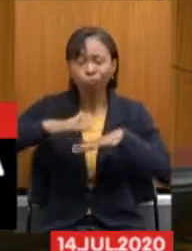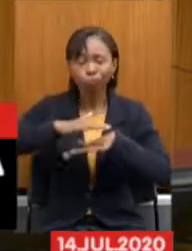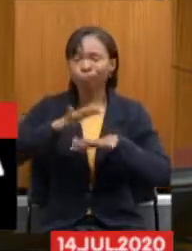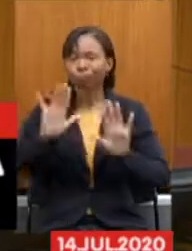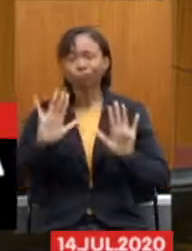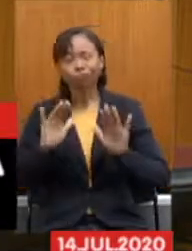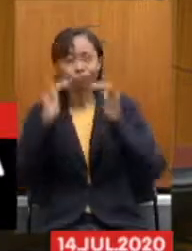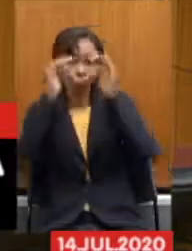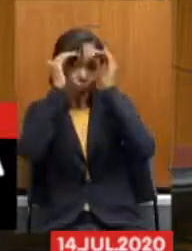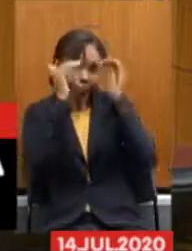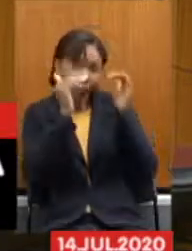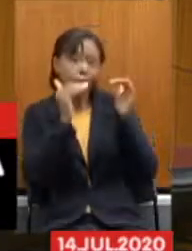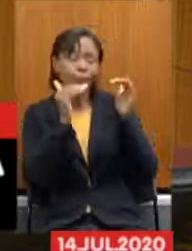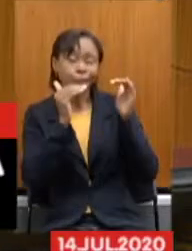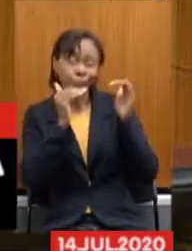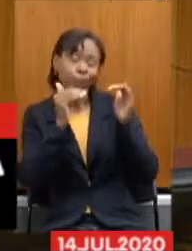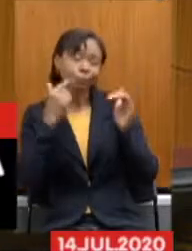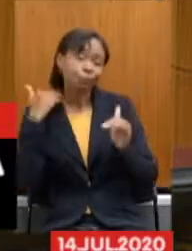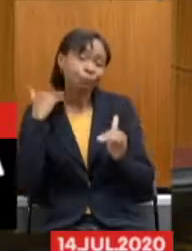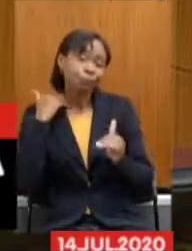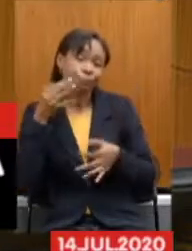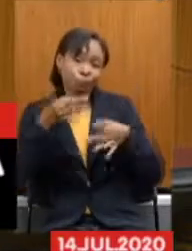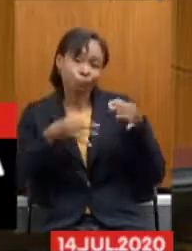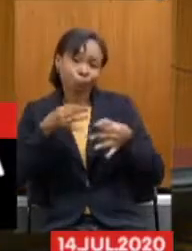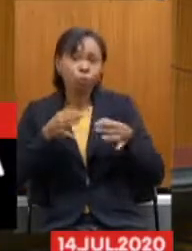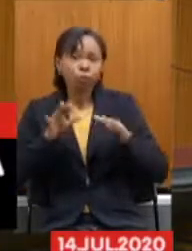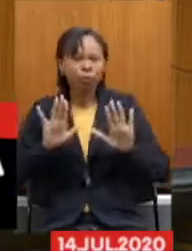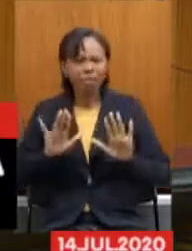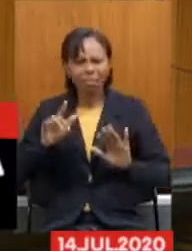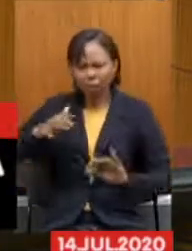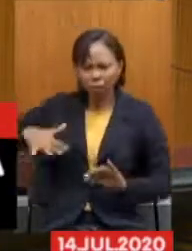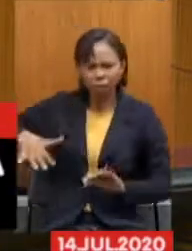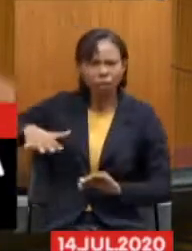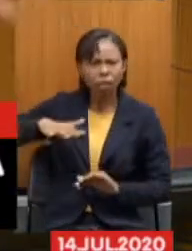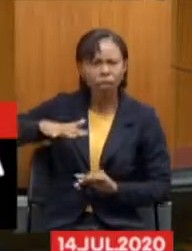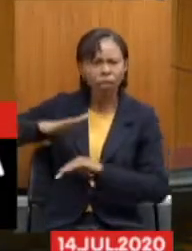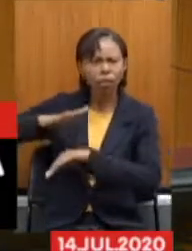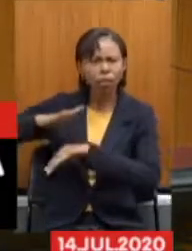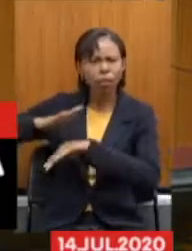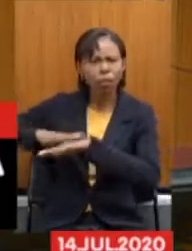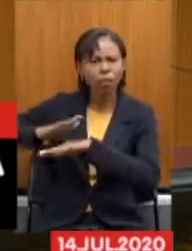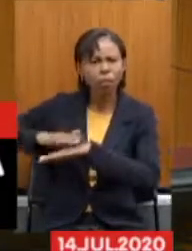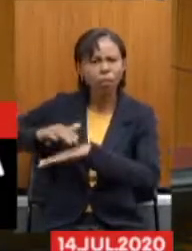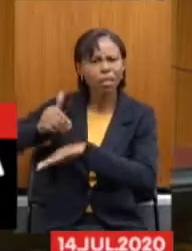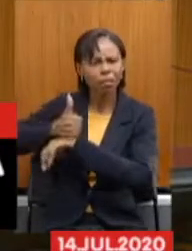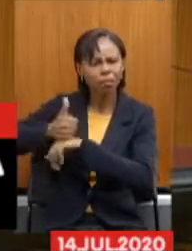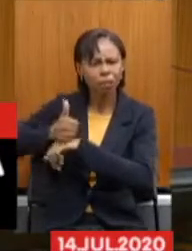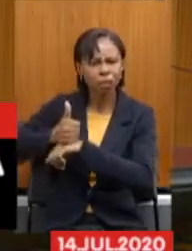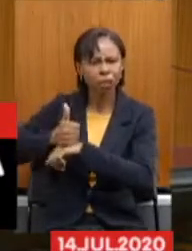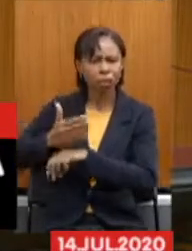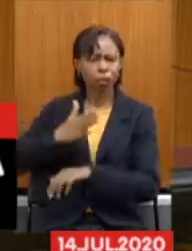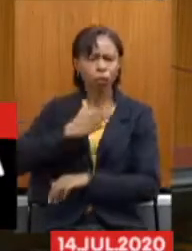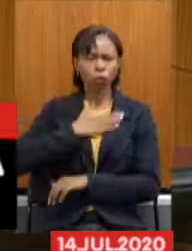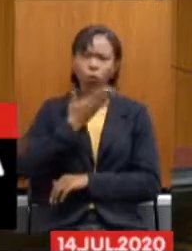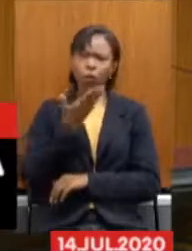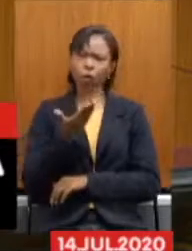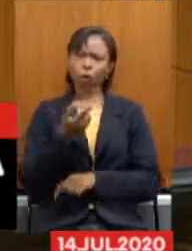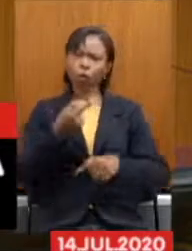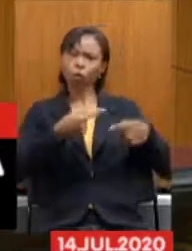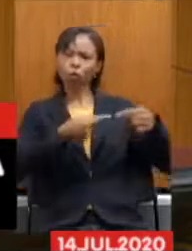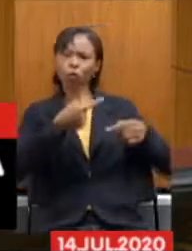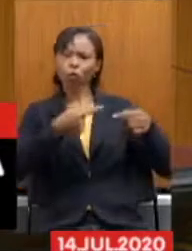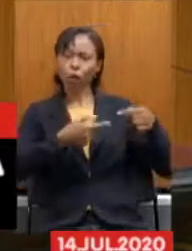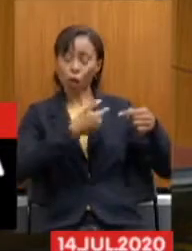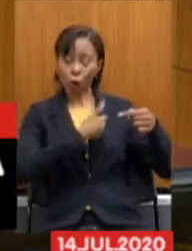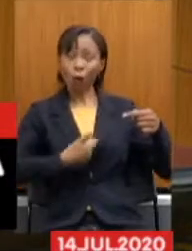Agora, esses mesmos trabalhadores estão sendo surpreendidos com uma discussão que está sendo feita pelo governo quando ele manda um